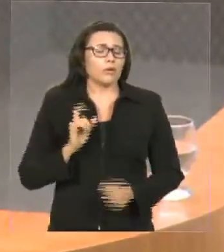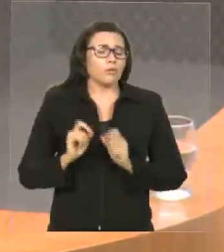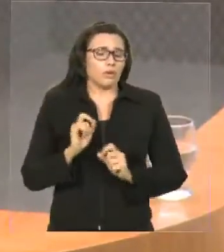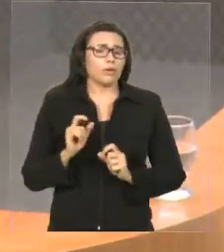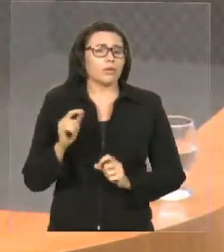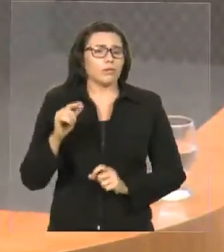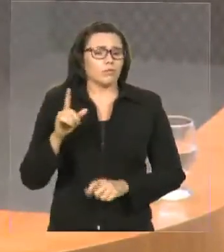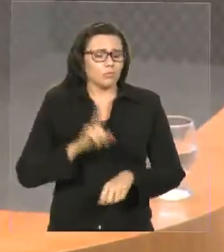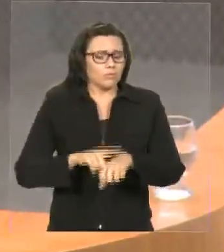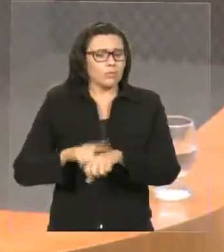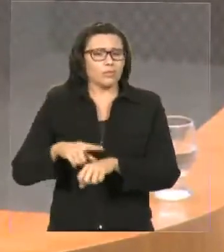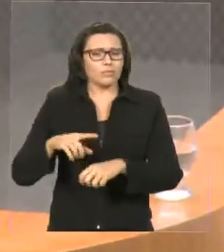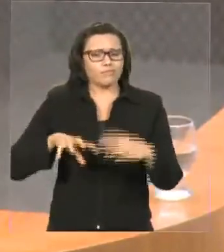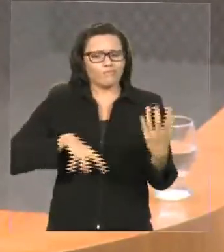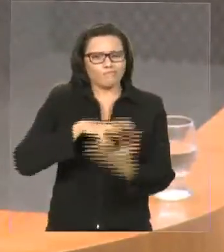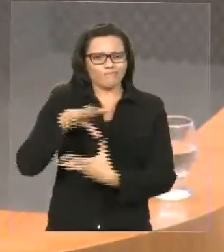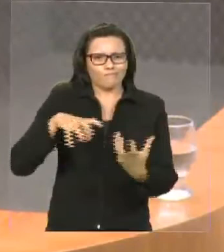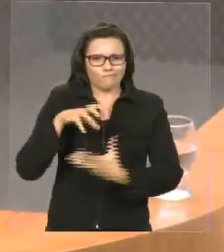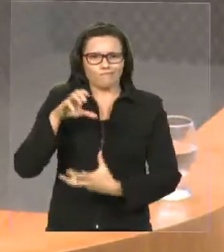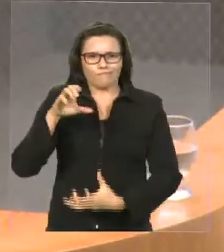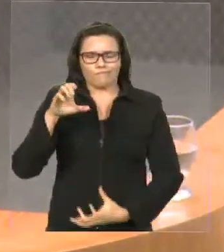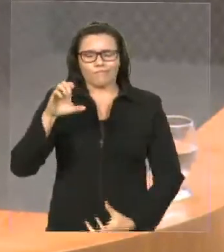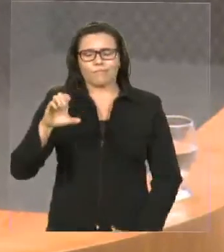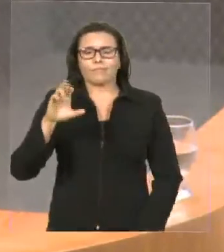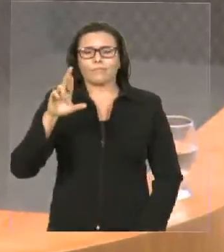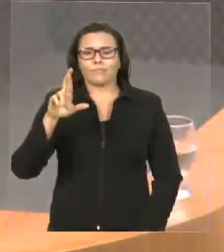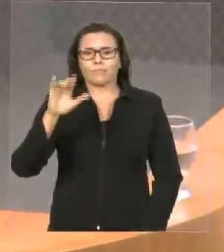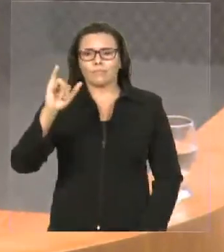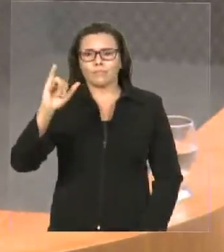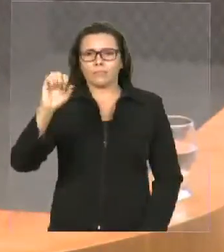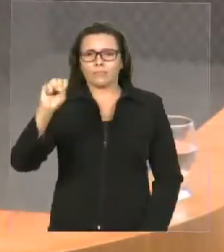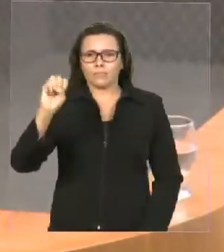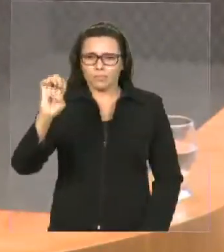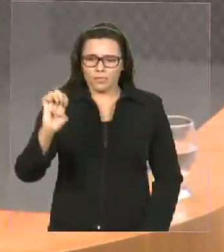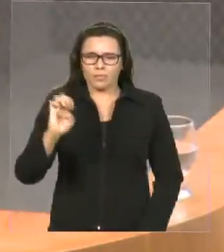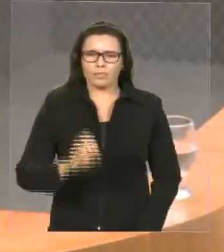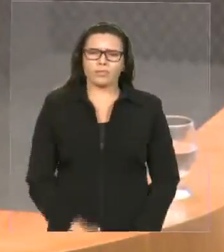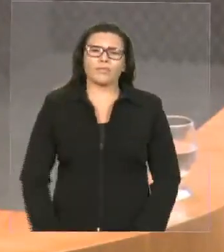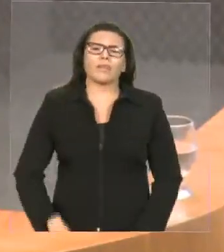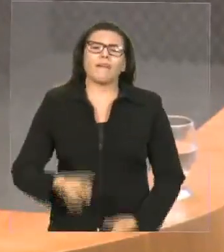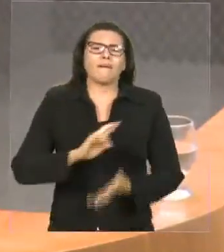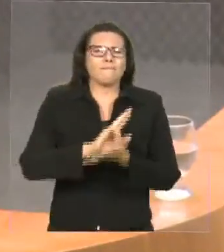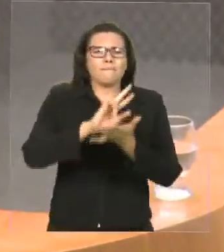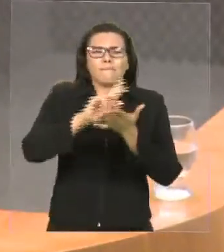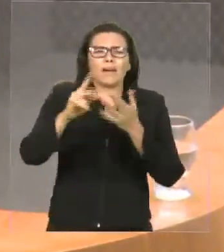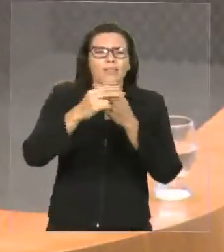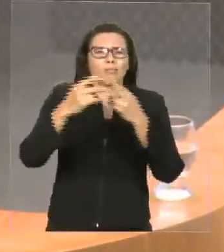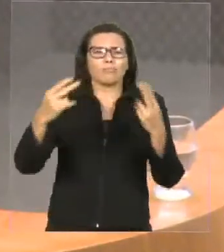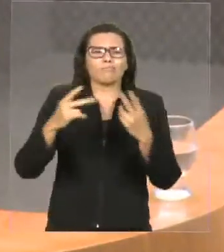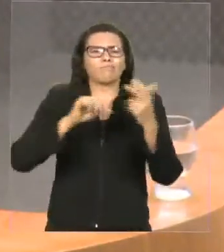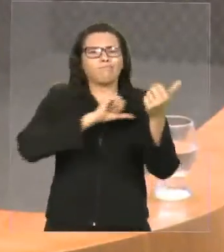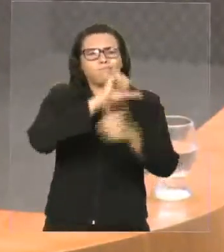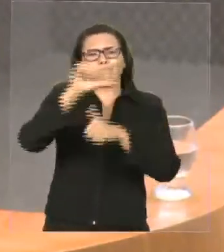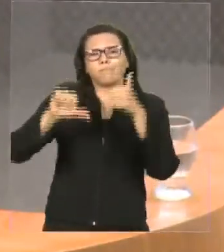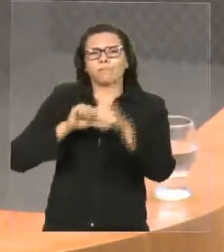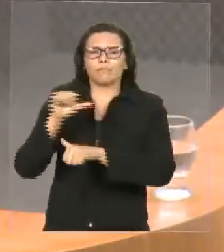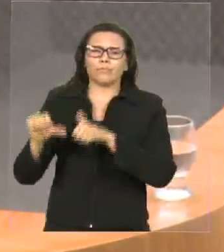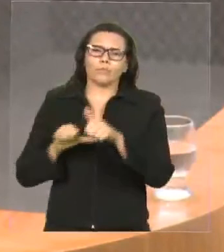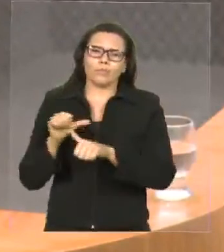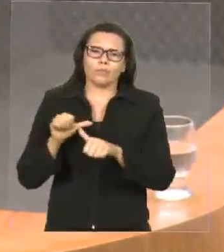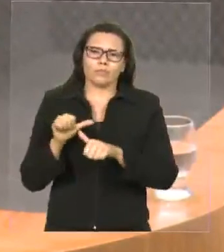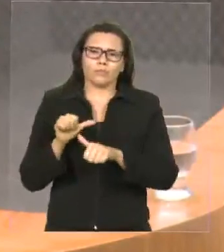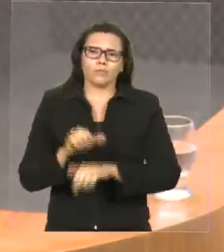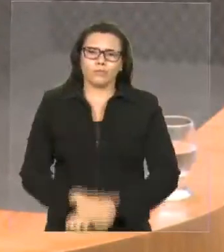delicado, um momento em que várias mudanças estão sendo feitas, um momento único, que